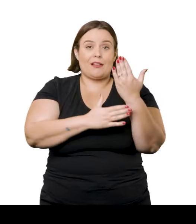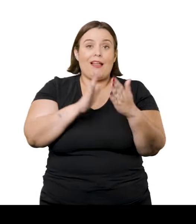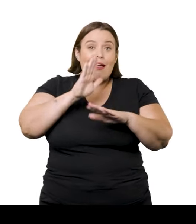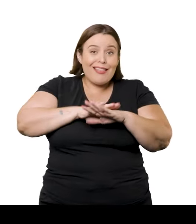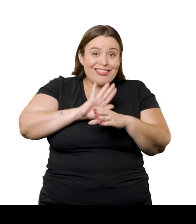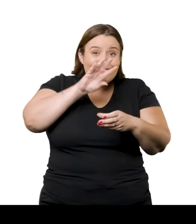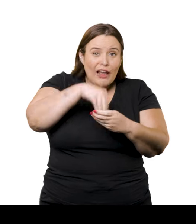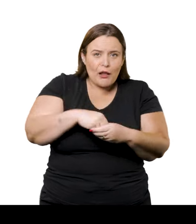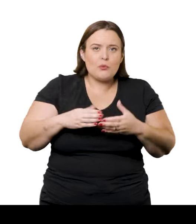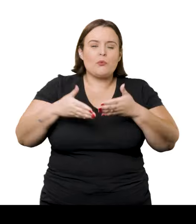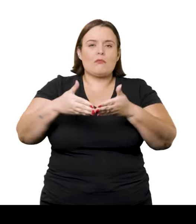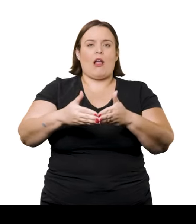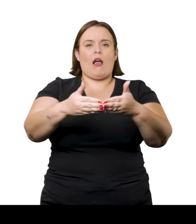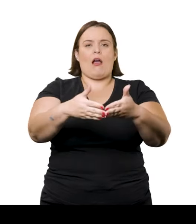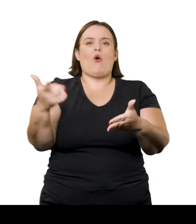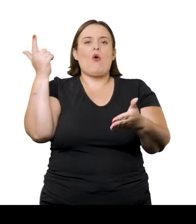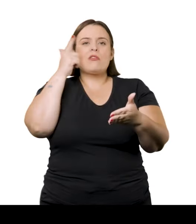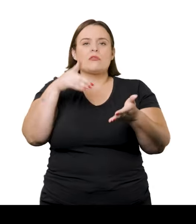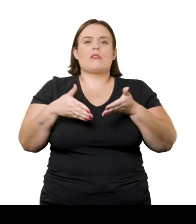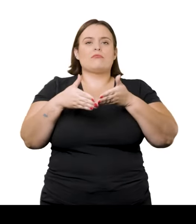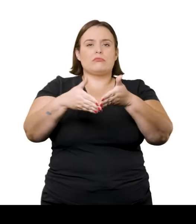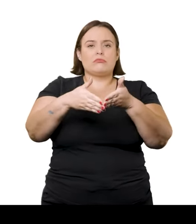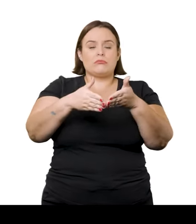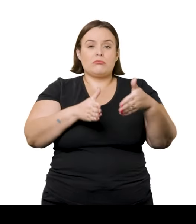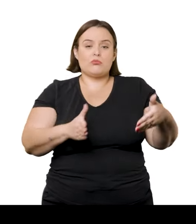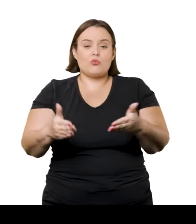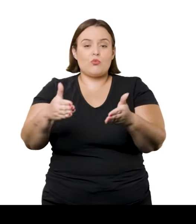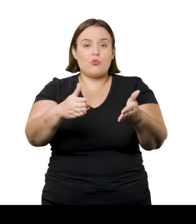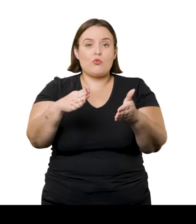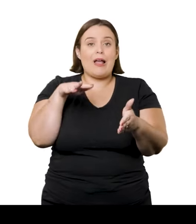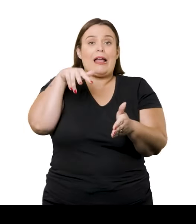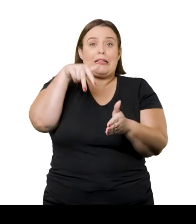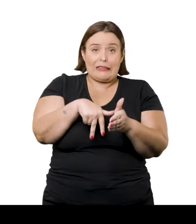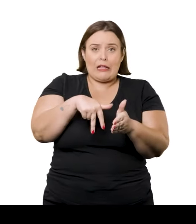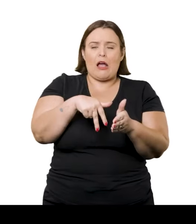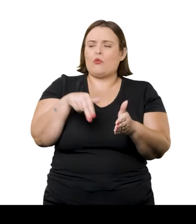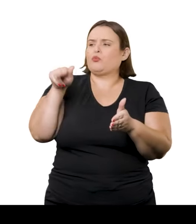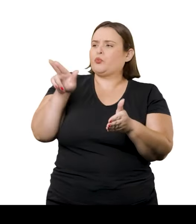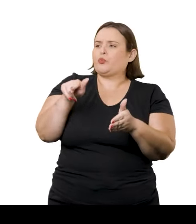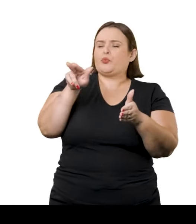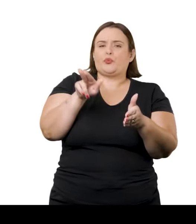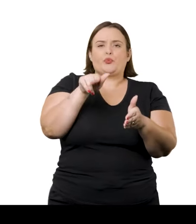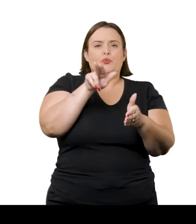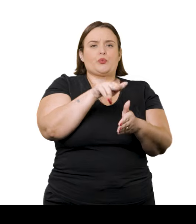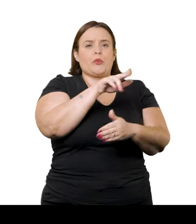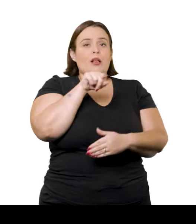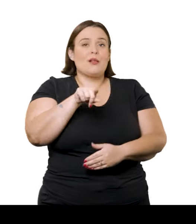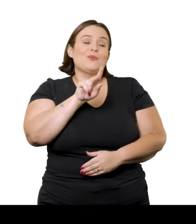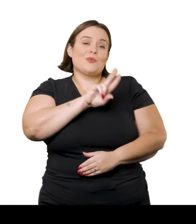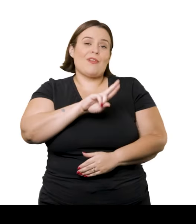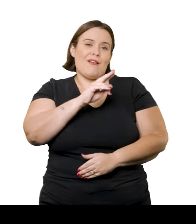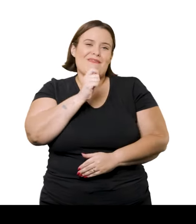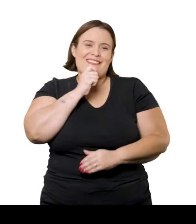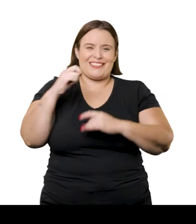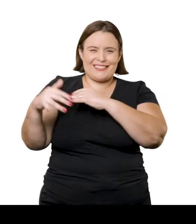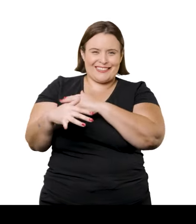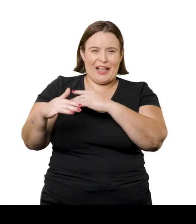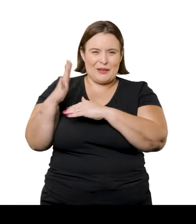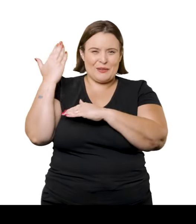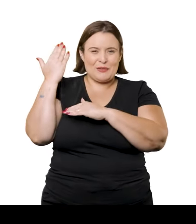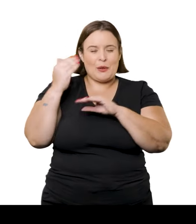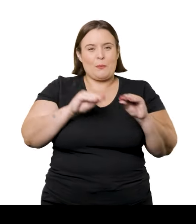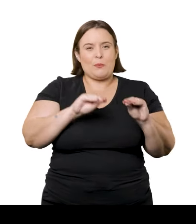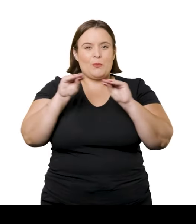criou o seu ateliê barco, de onde ele conseguia esse olhar de dentro do rio. Monet ainda usava o ateliê barco quando se mudou para